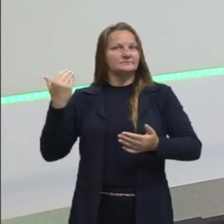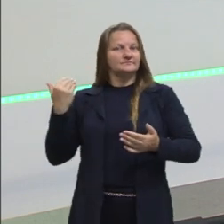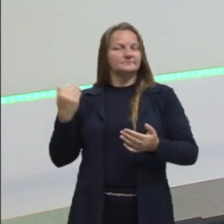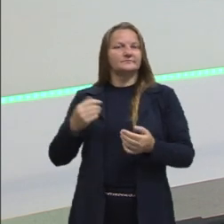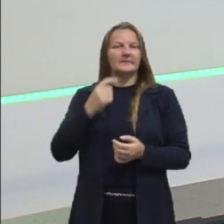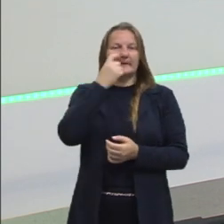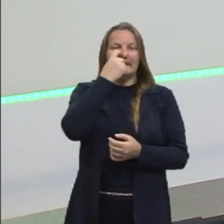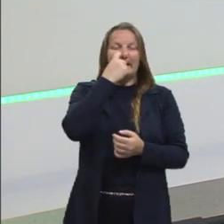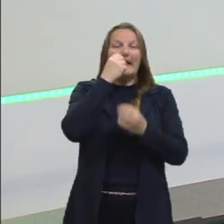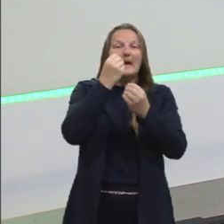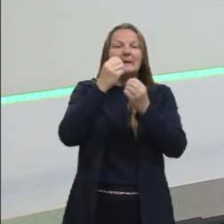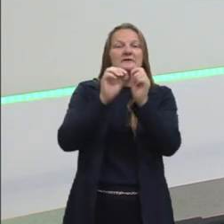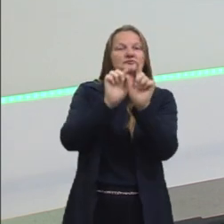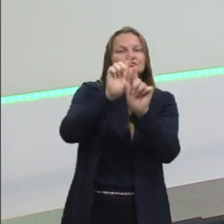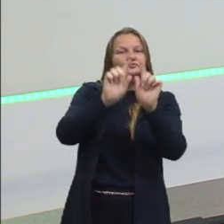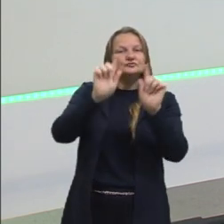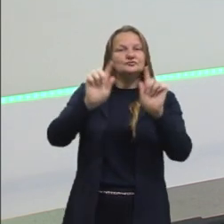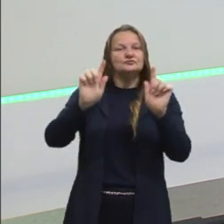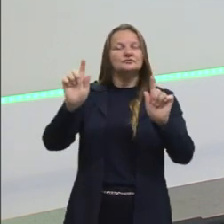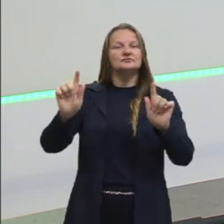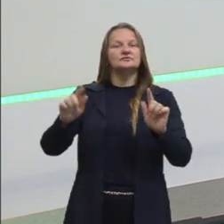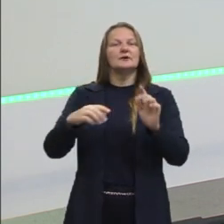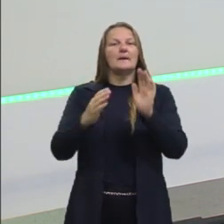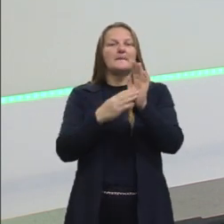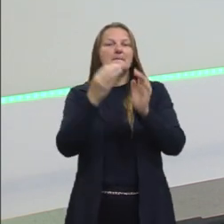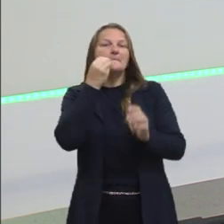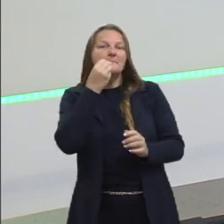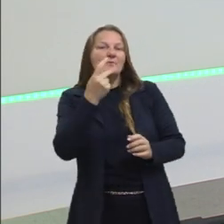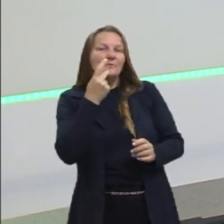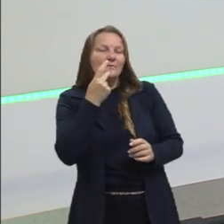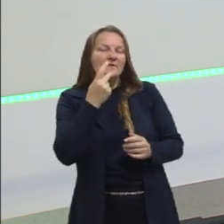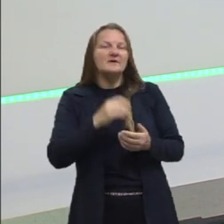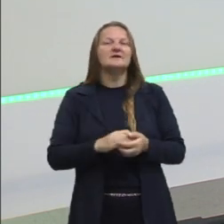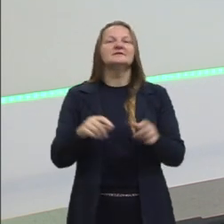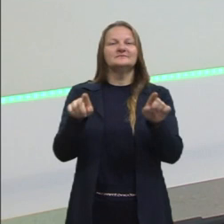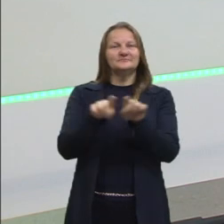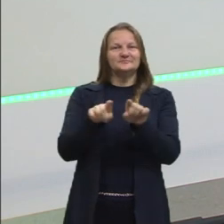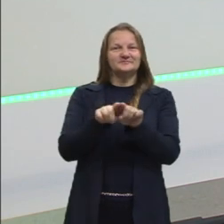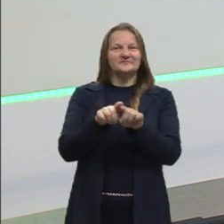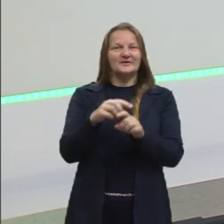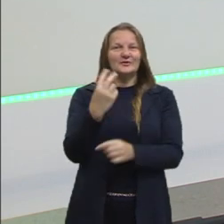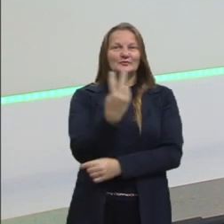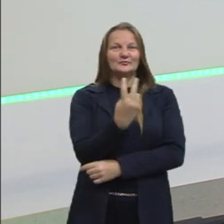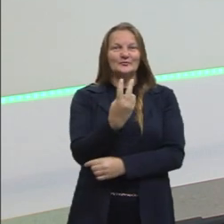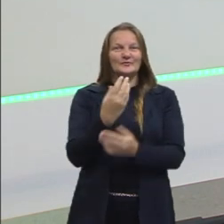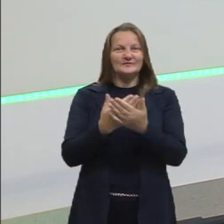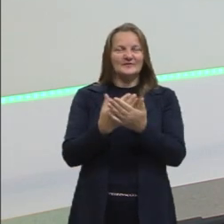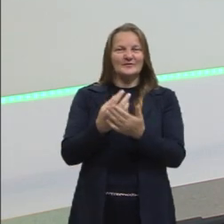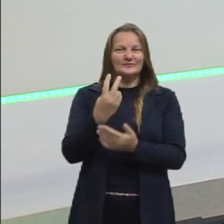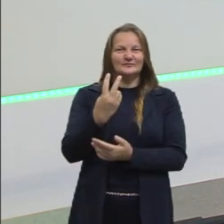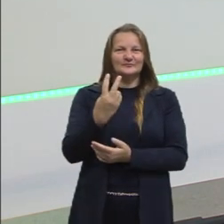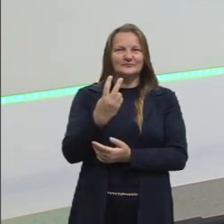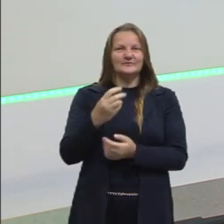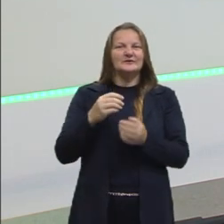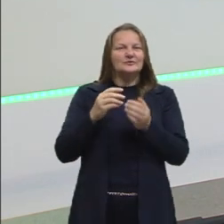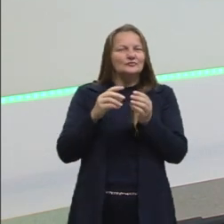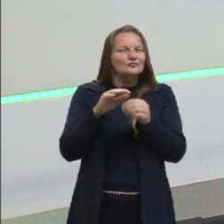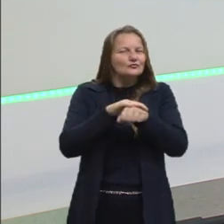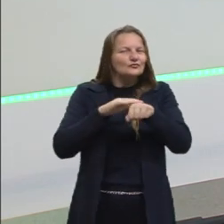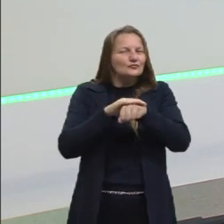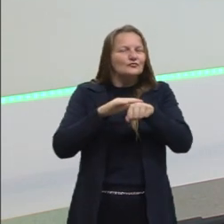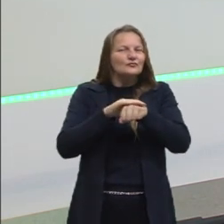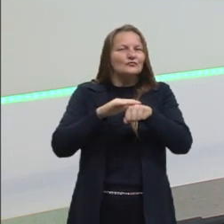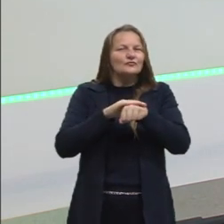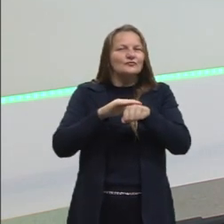parte da estatística, a probabilidade e aí nessas duas últimas aulas nós estávamos falando da